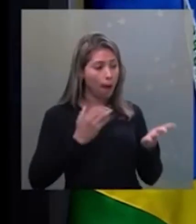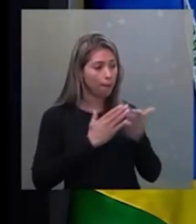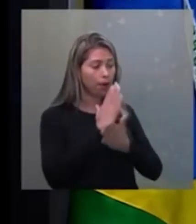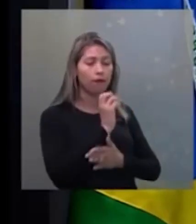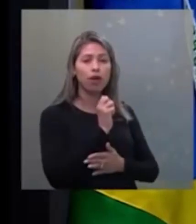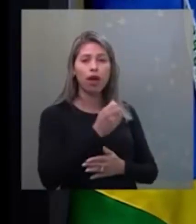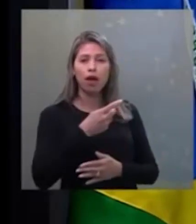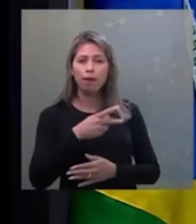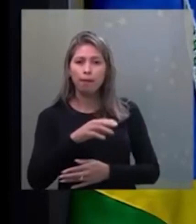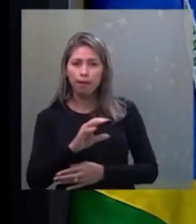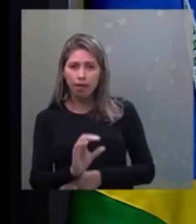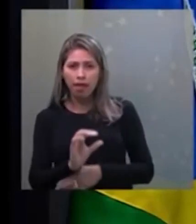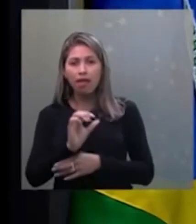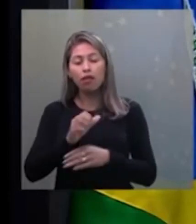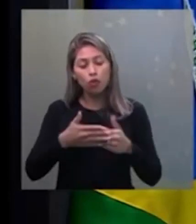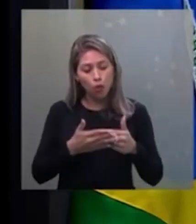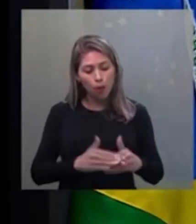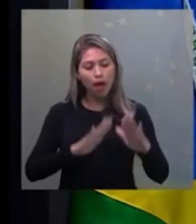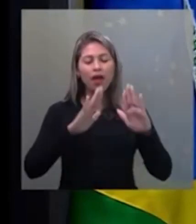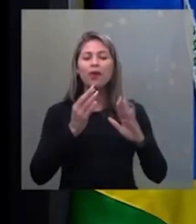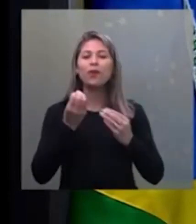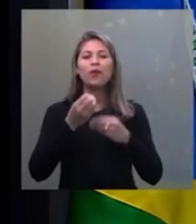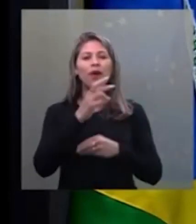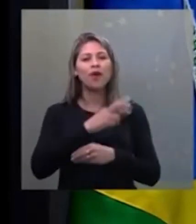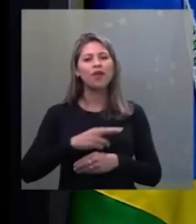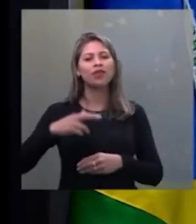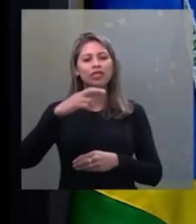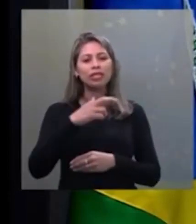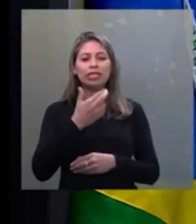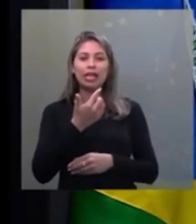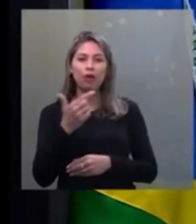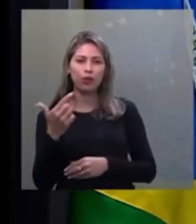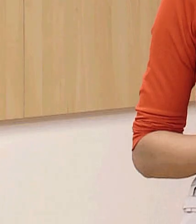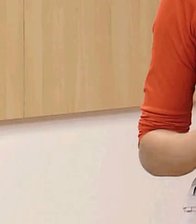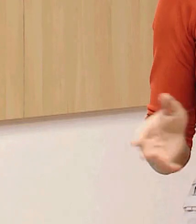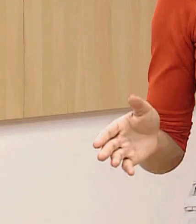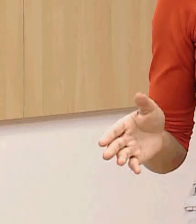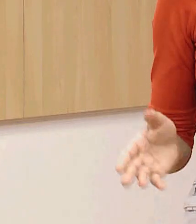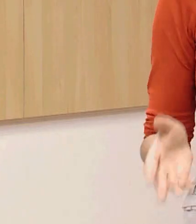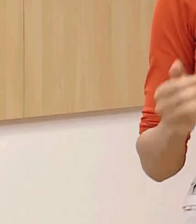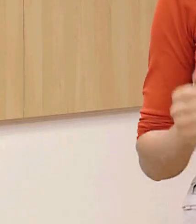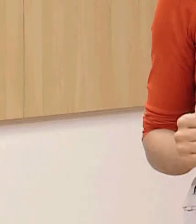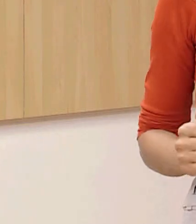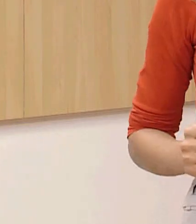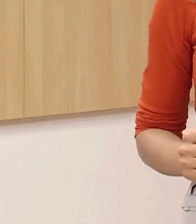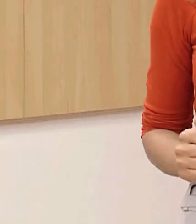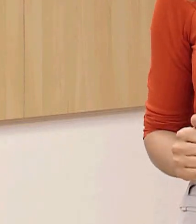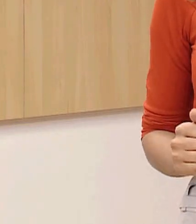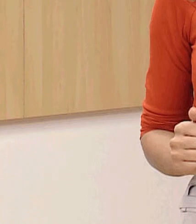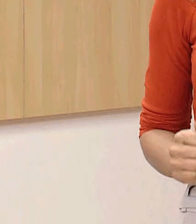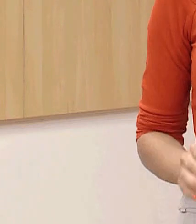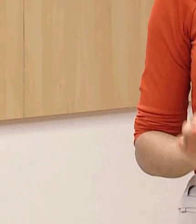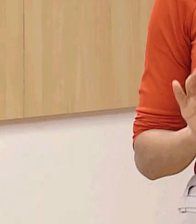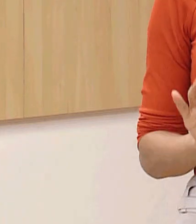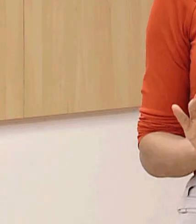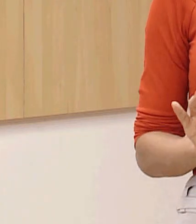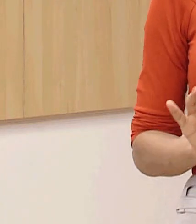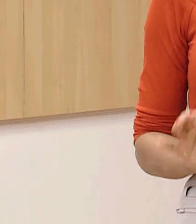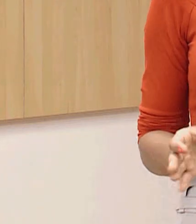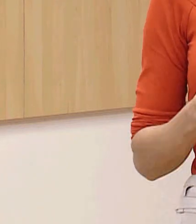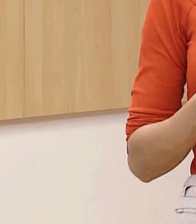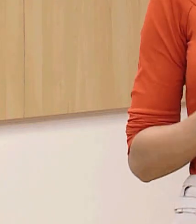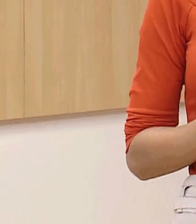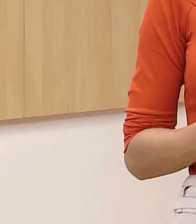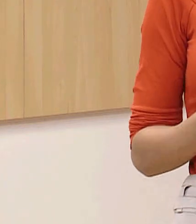o espaço fiscal, não terá auxílio emergencial. Gente, bora fortalecer a TVT? É só